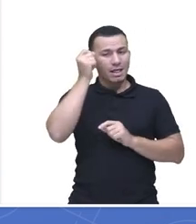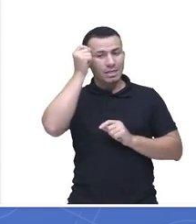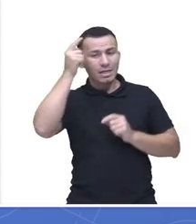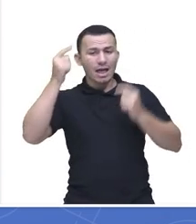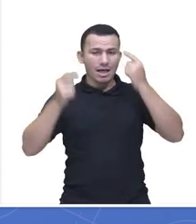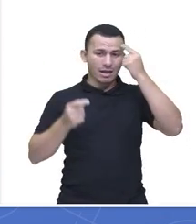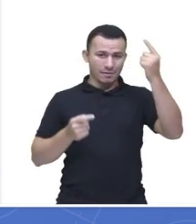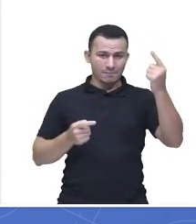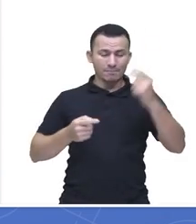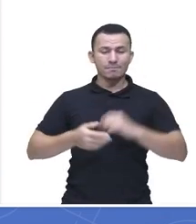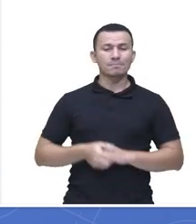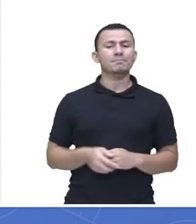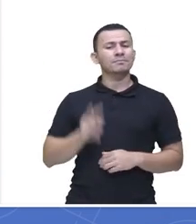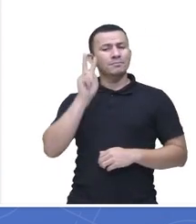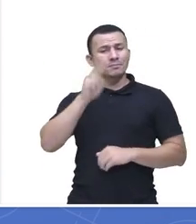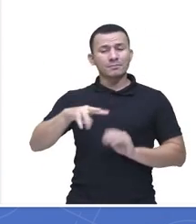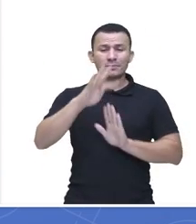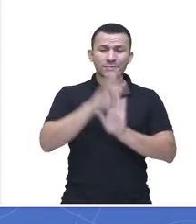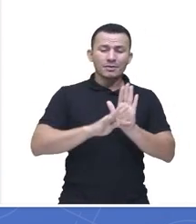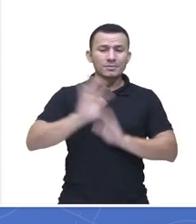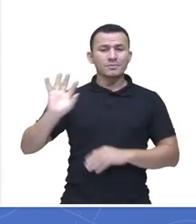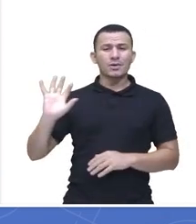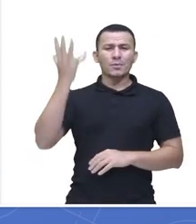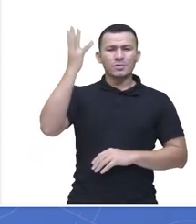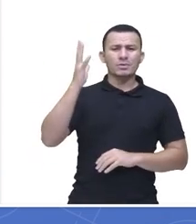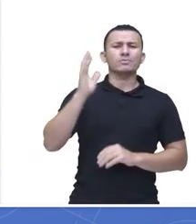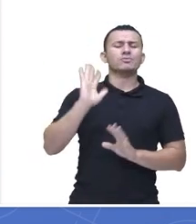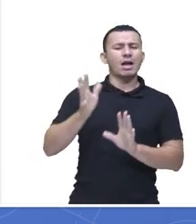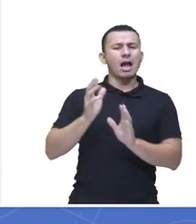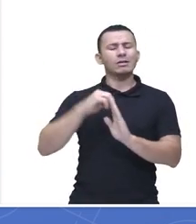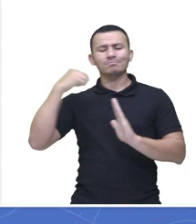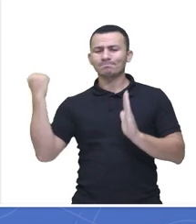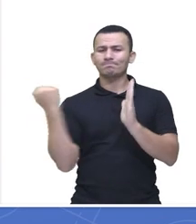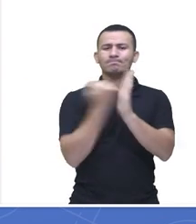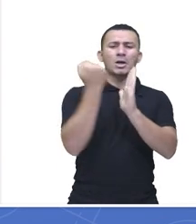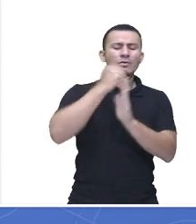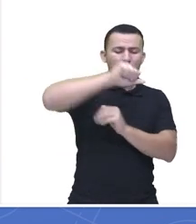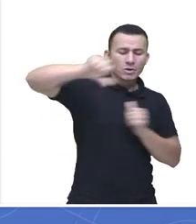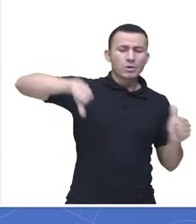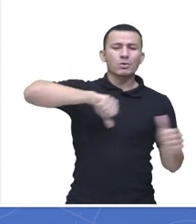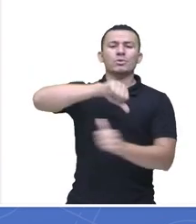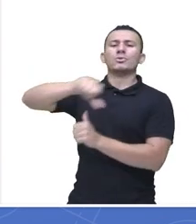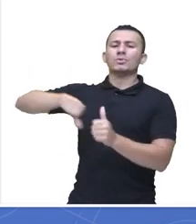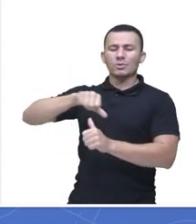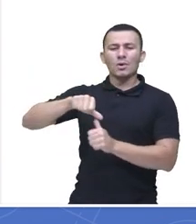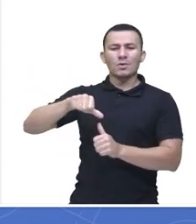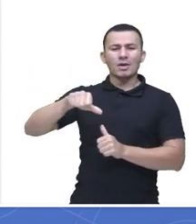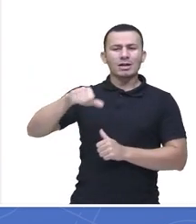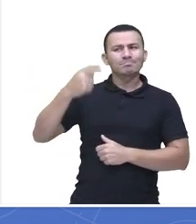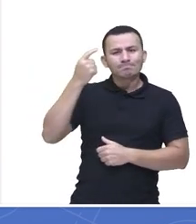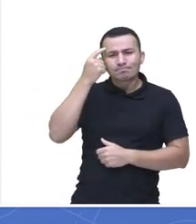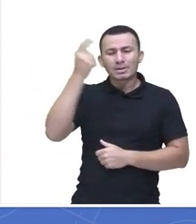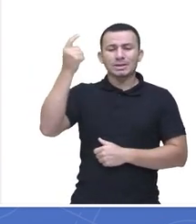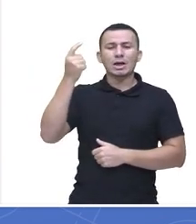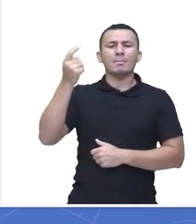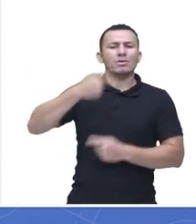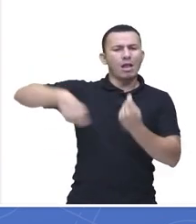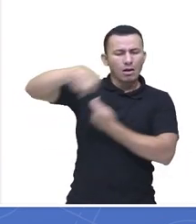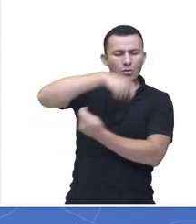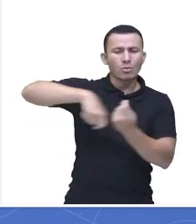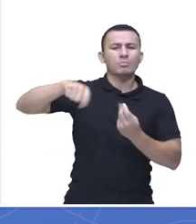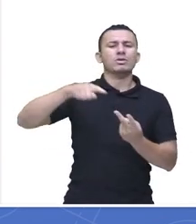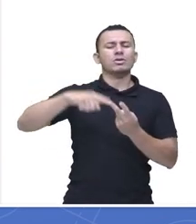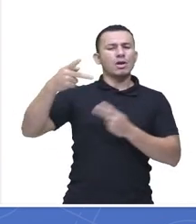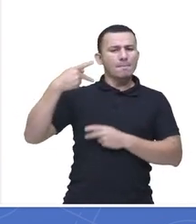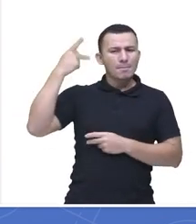podem ver pelo enunciado, esse acontecimento foi algo muito marcante, que vai mudar a nossa concepção de economia, de